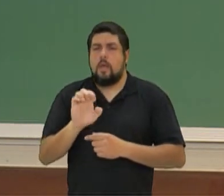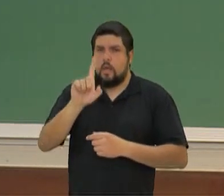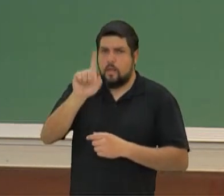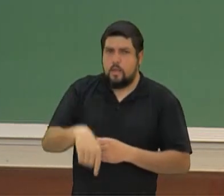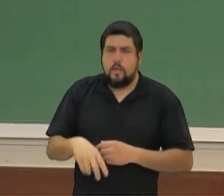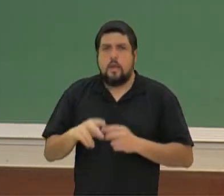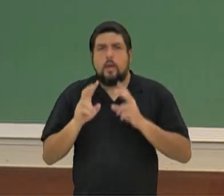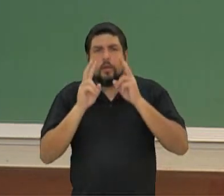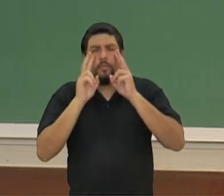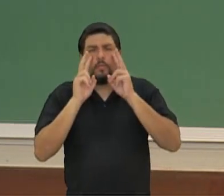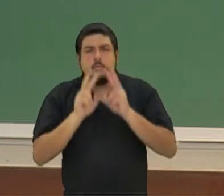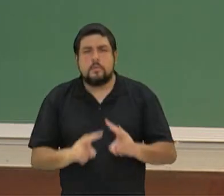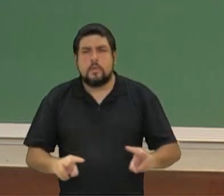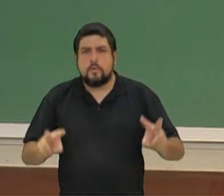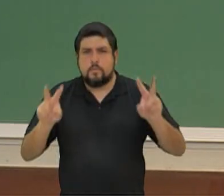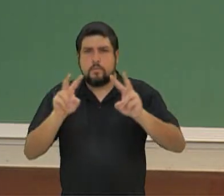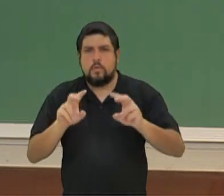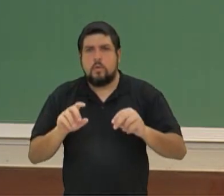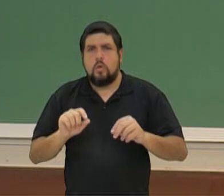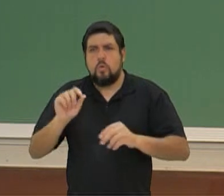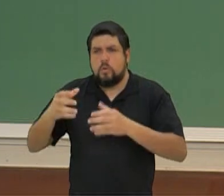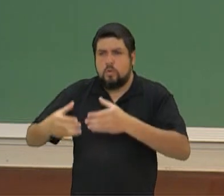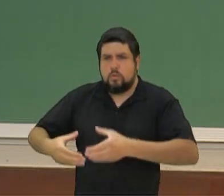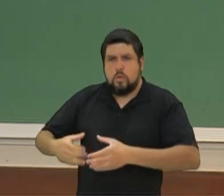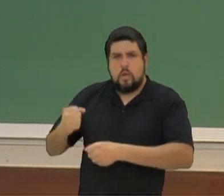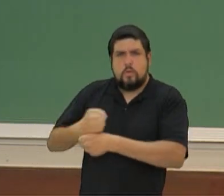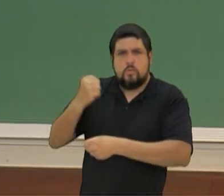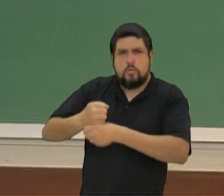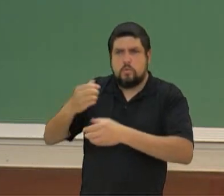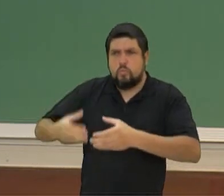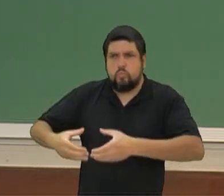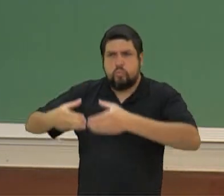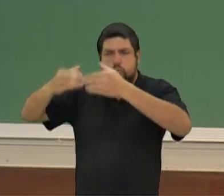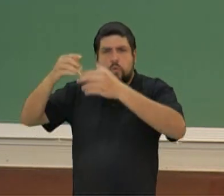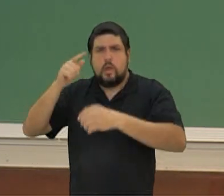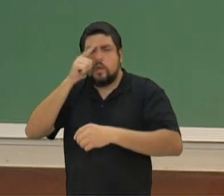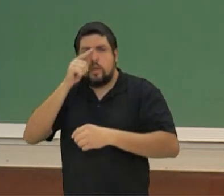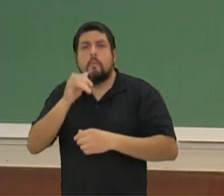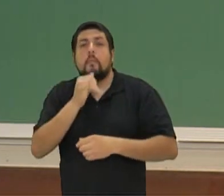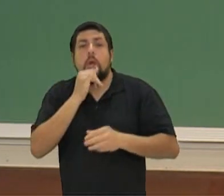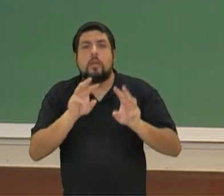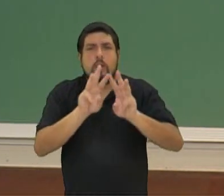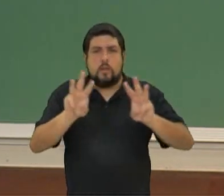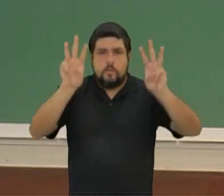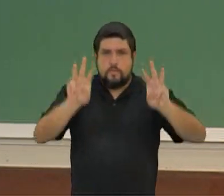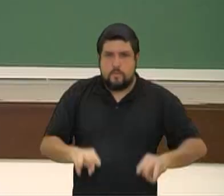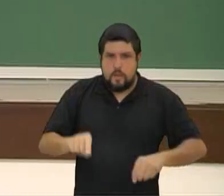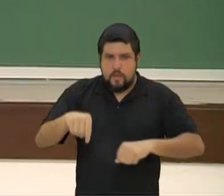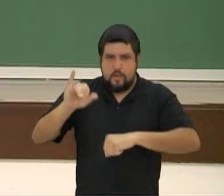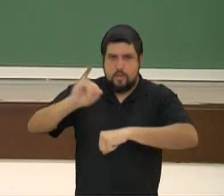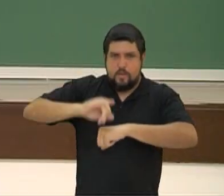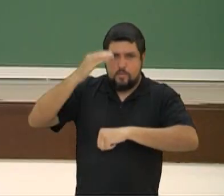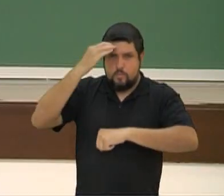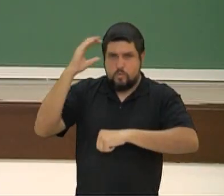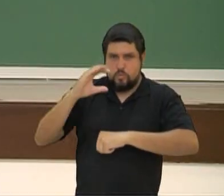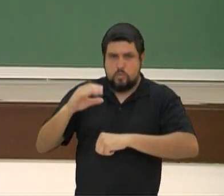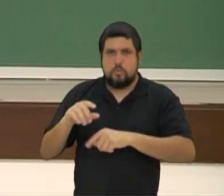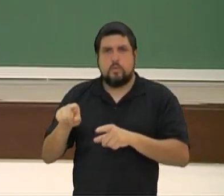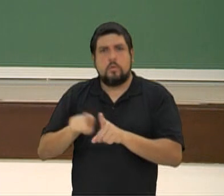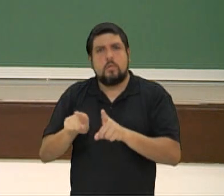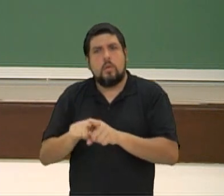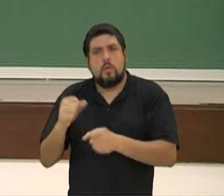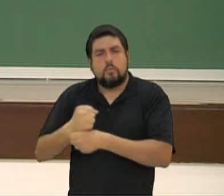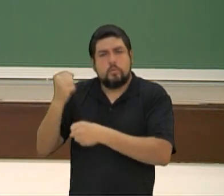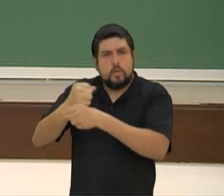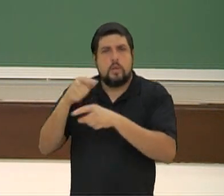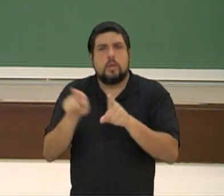que em vez de ter essas colunas gregas, como da Universidade Federal, aqui do Paraná, na capital de Curitiba, ou em vários fóruns, São Jans e